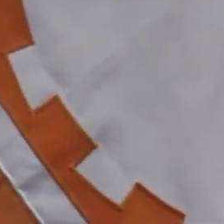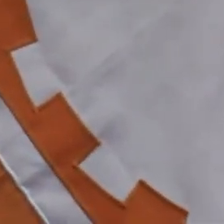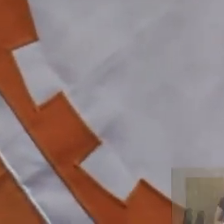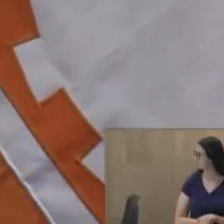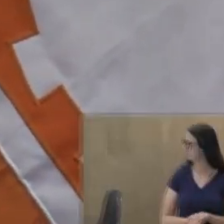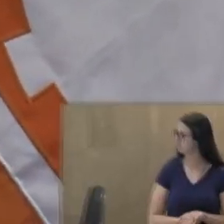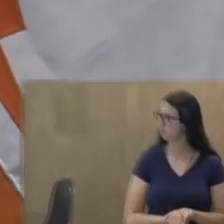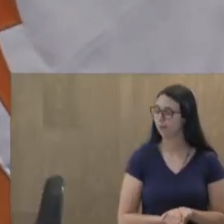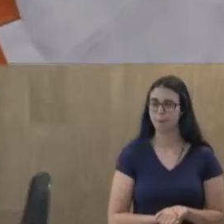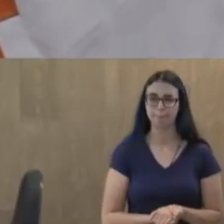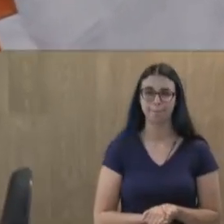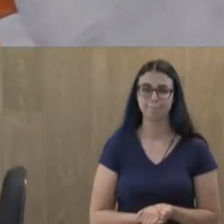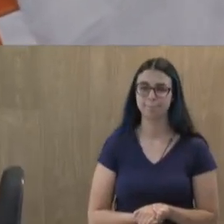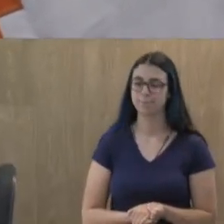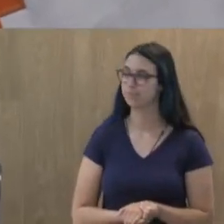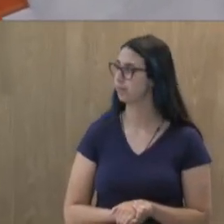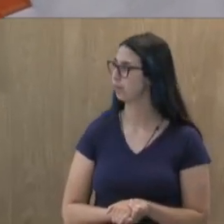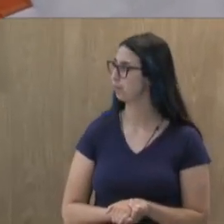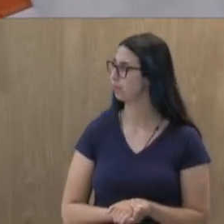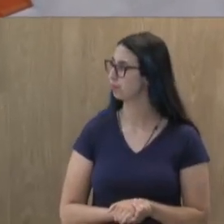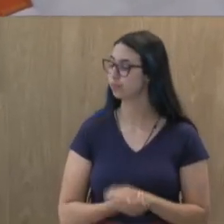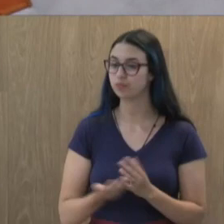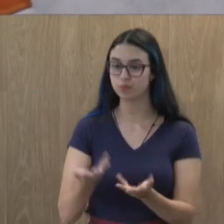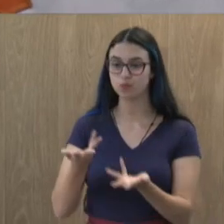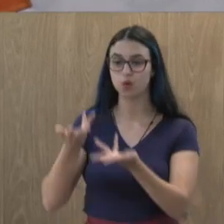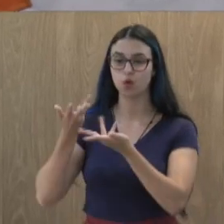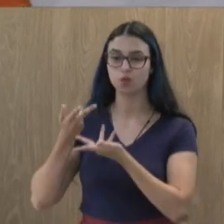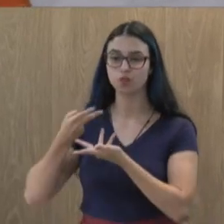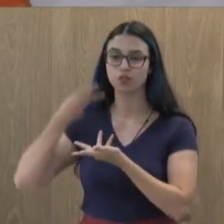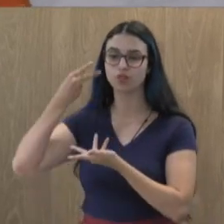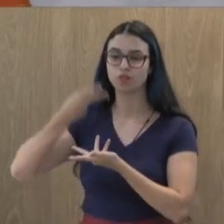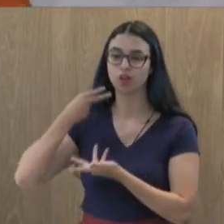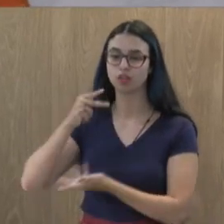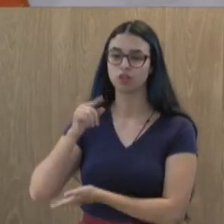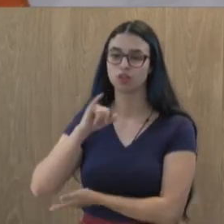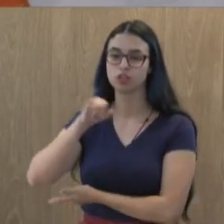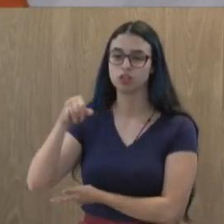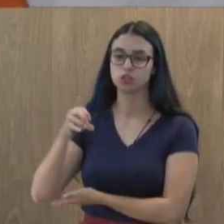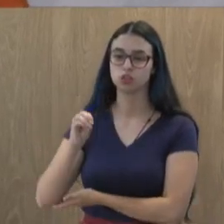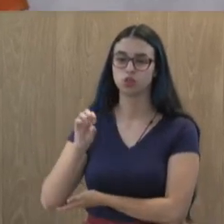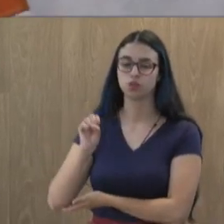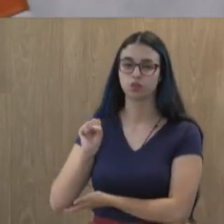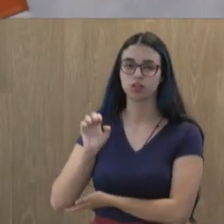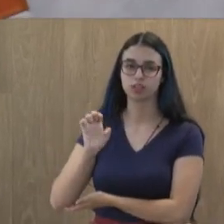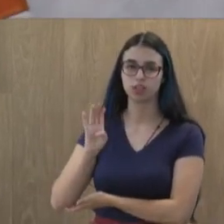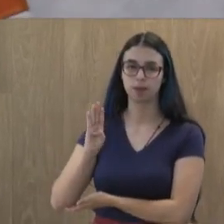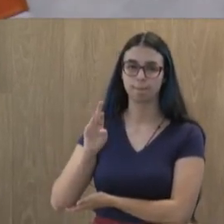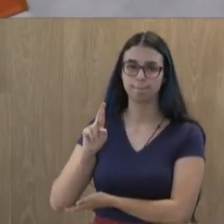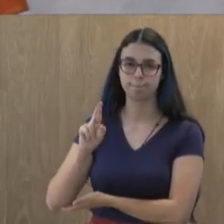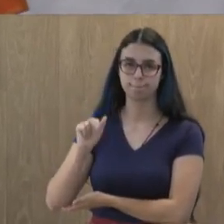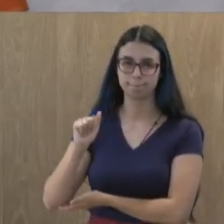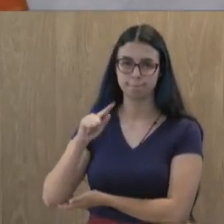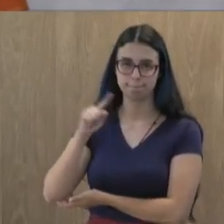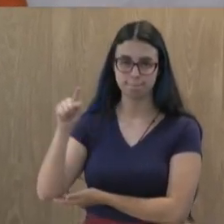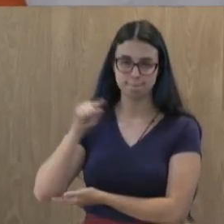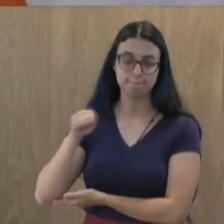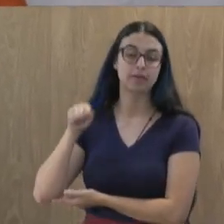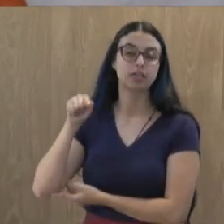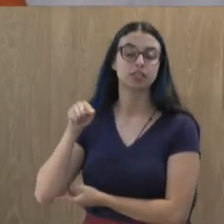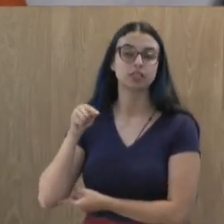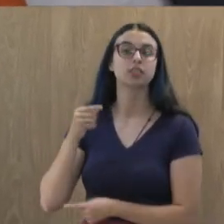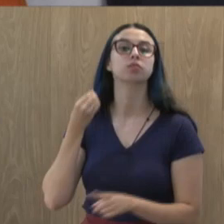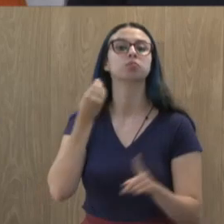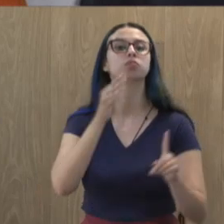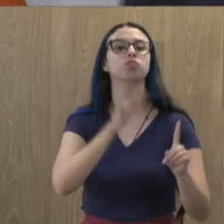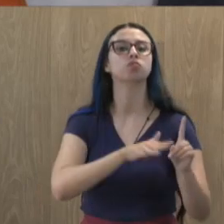Convido neste momento o vereador Zé Brás para fazer a entrega do título Líder Comunitário 2023